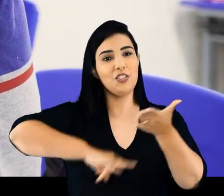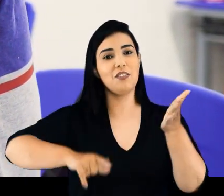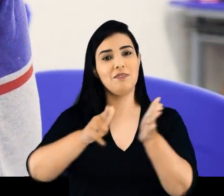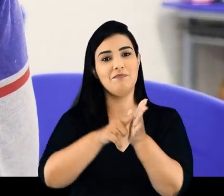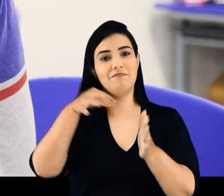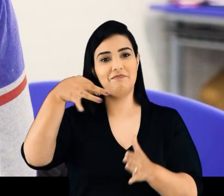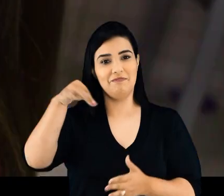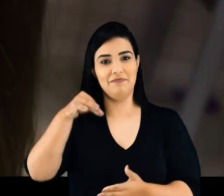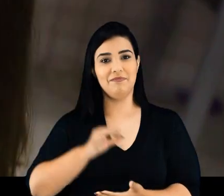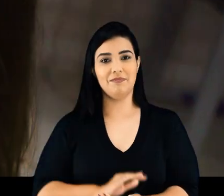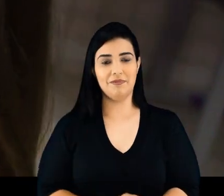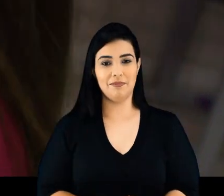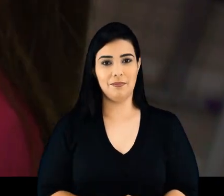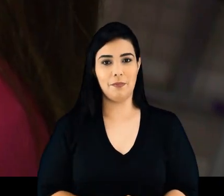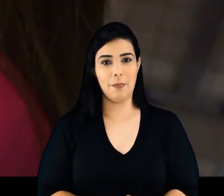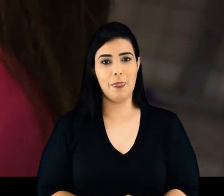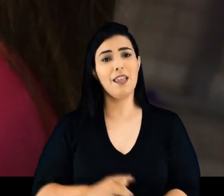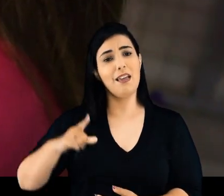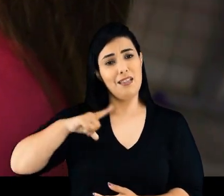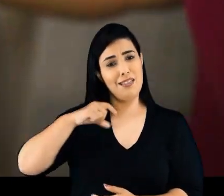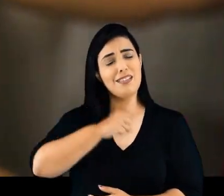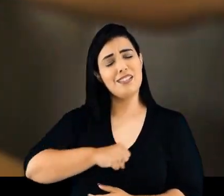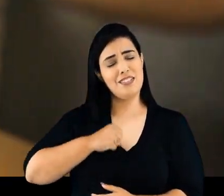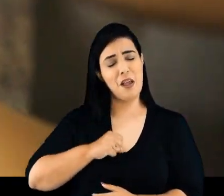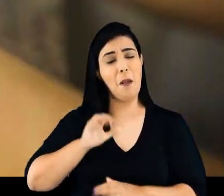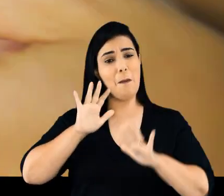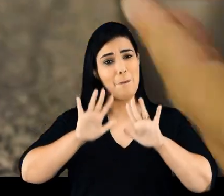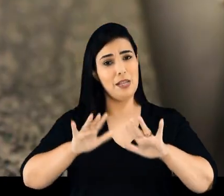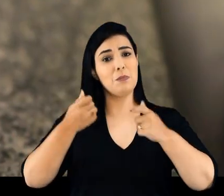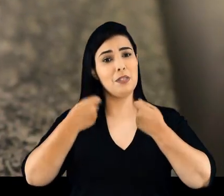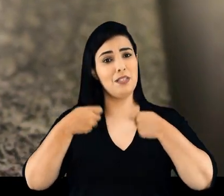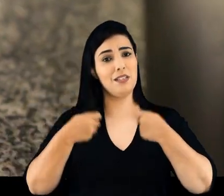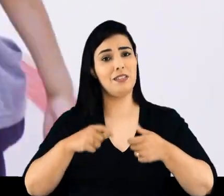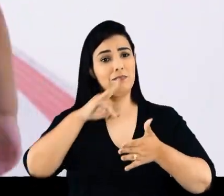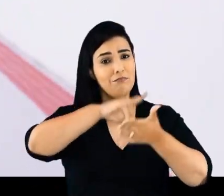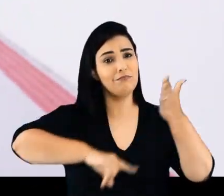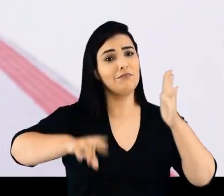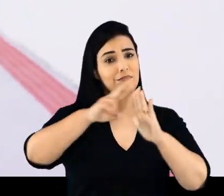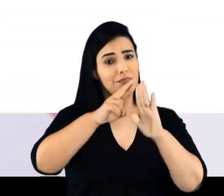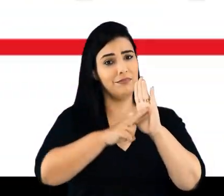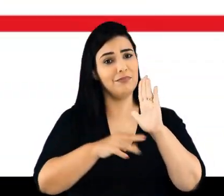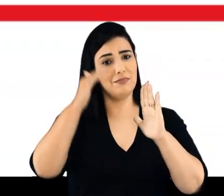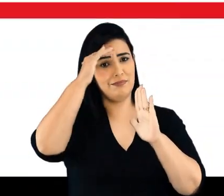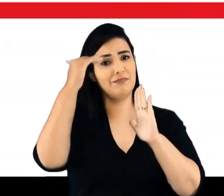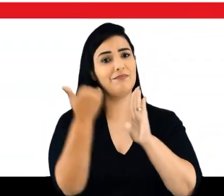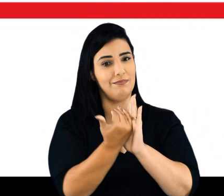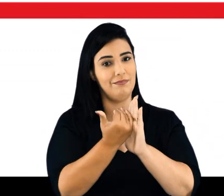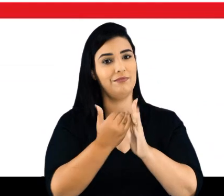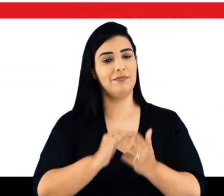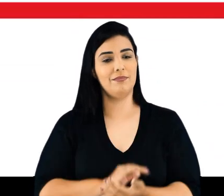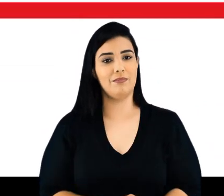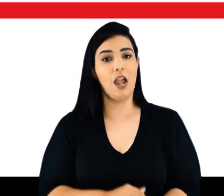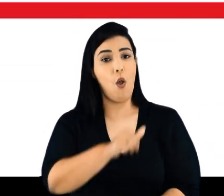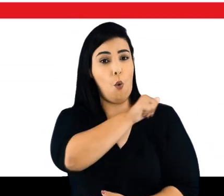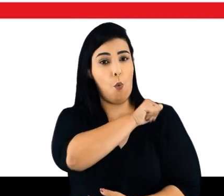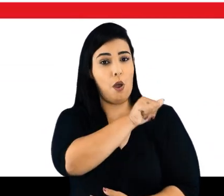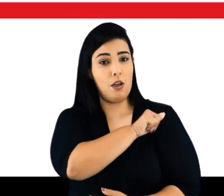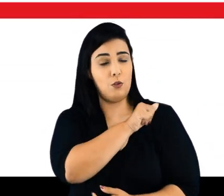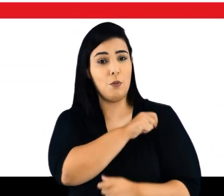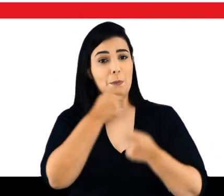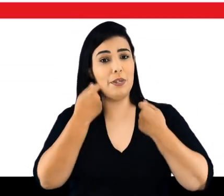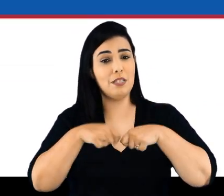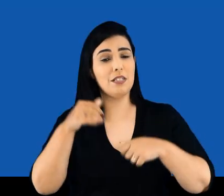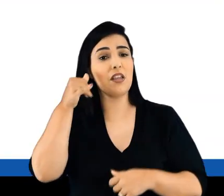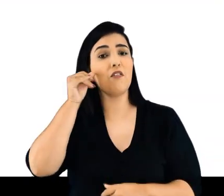secretaria da escola e retirar as suas atividades presencialmente. Apesar da saudade, é preciso respeitar